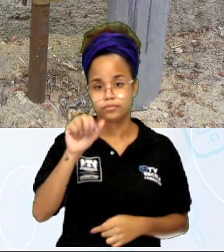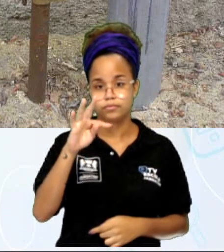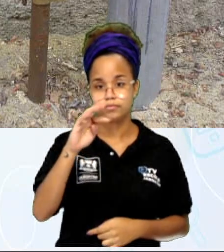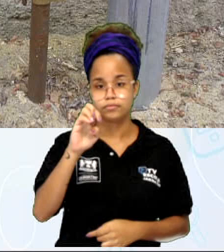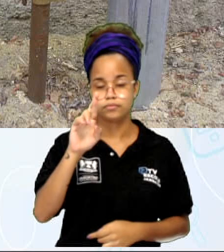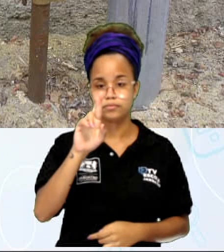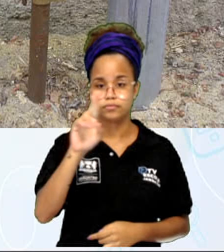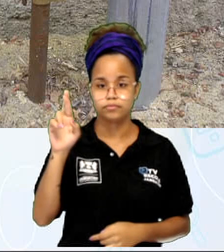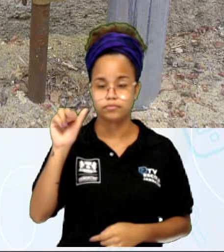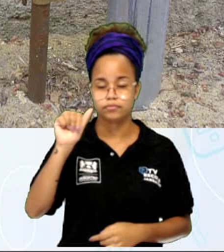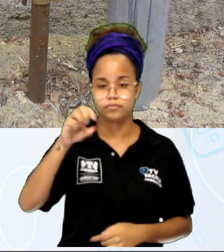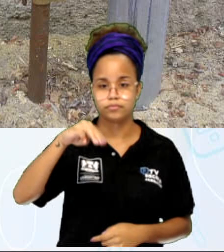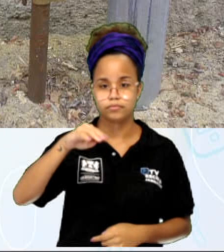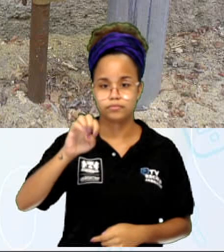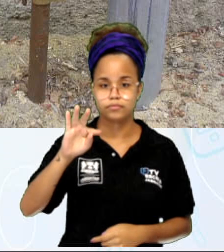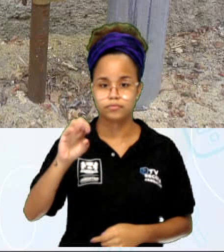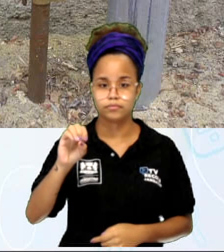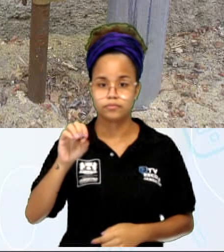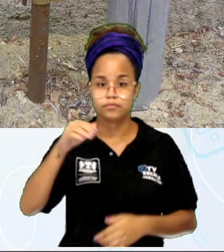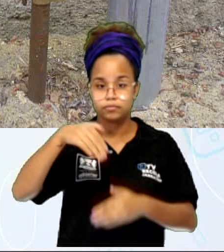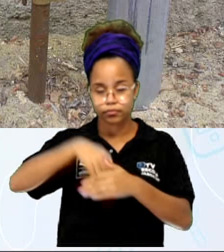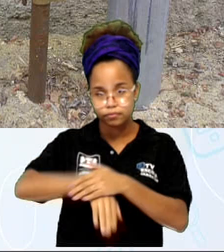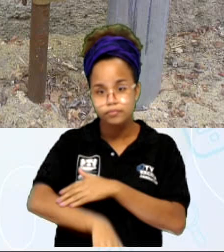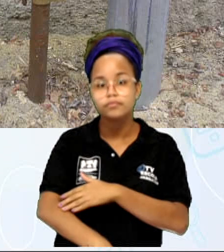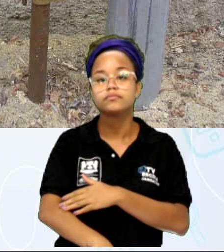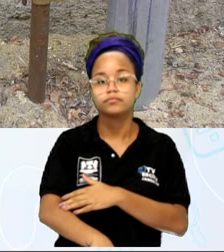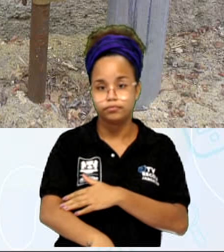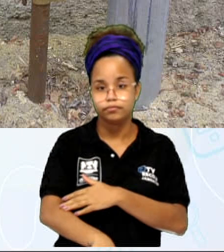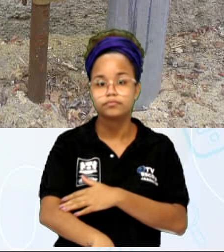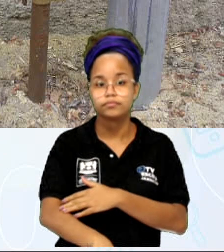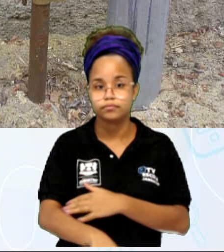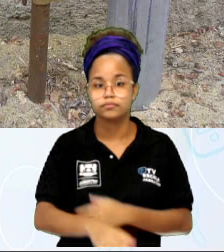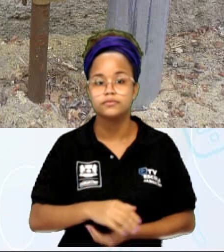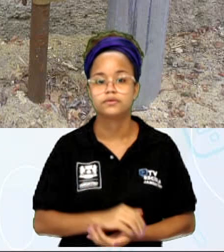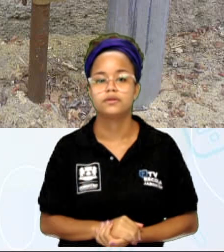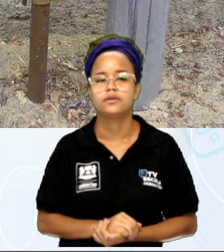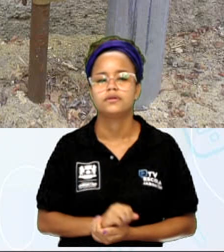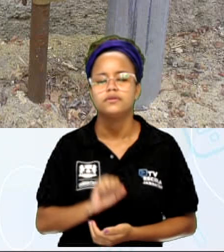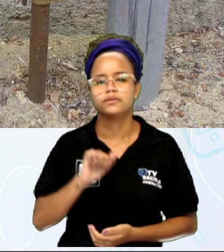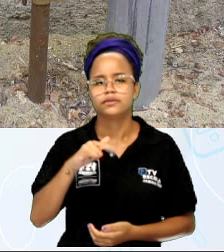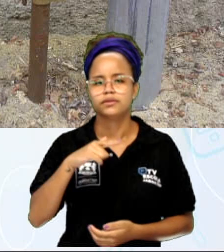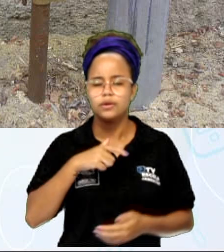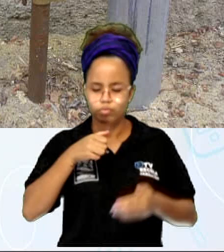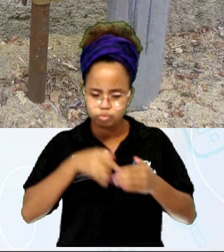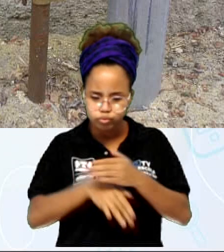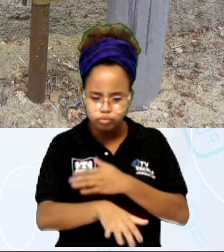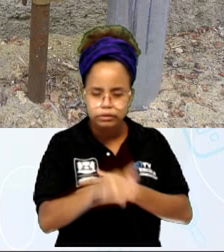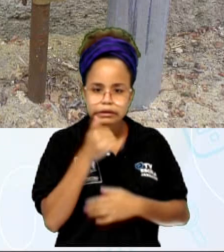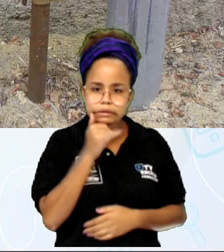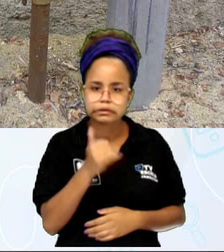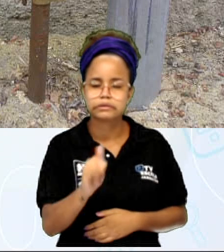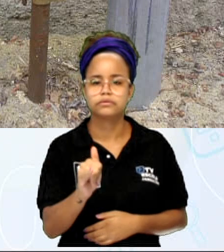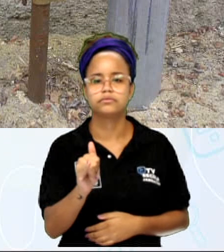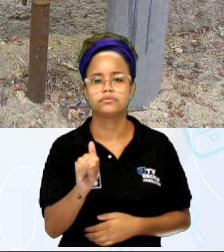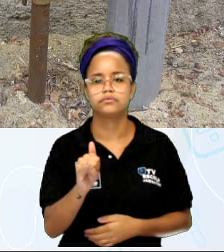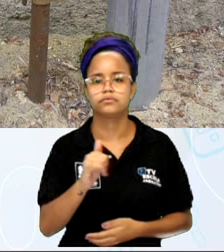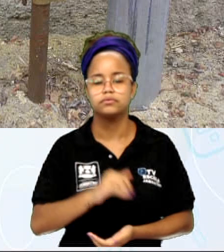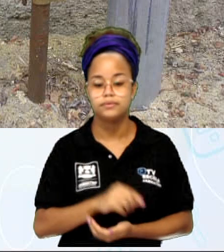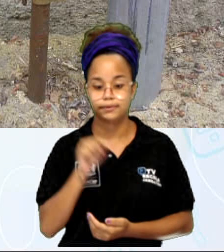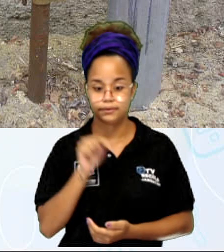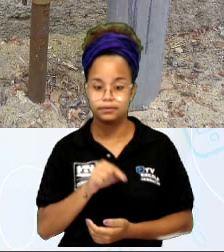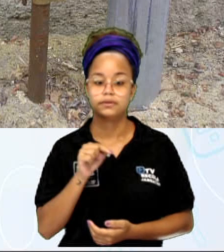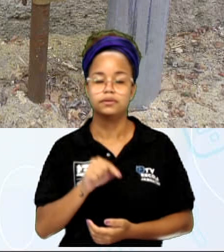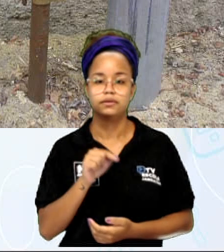elétrico, tá? É esse que vai o quê? Se tiver alguma fuga de eletricidade, né? Essa